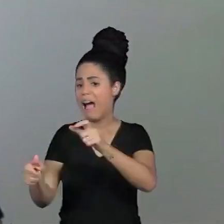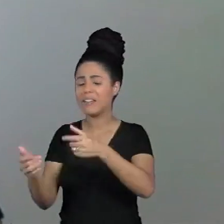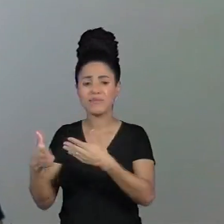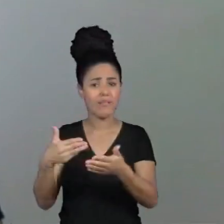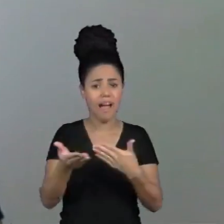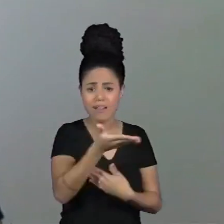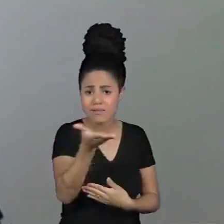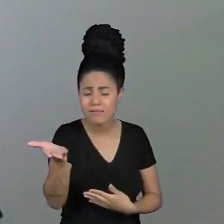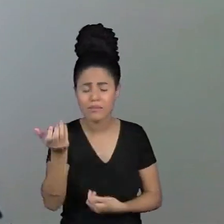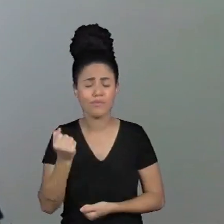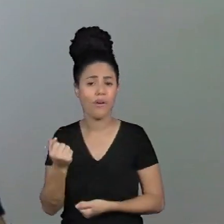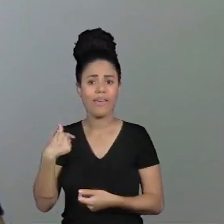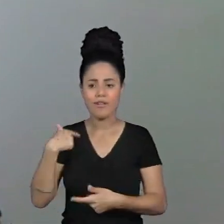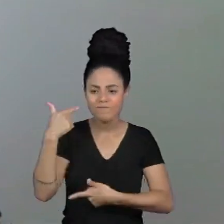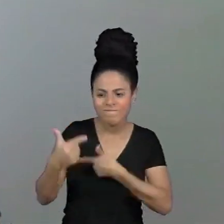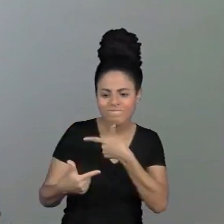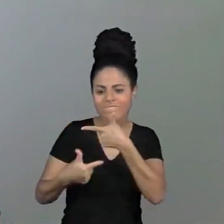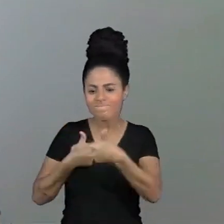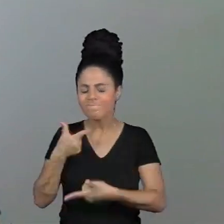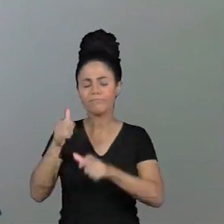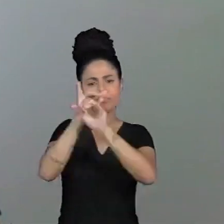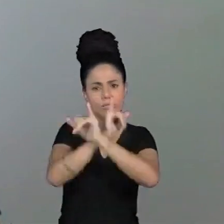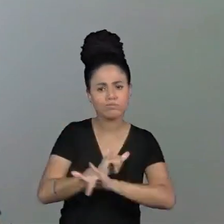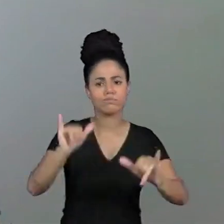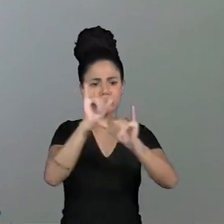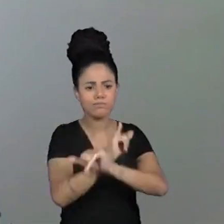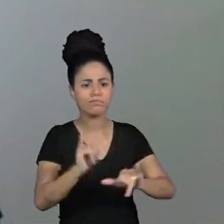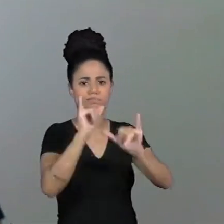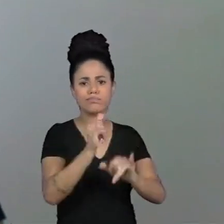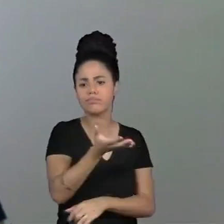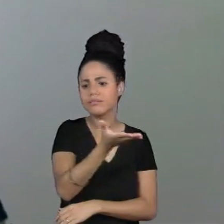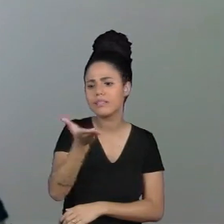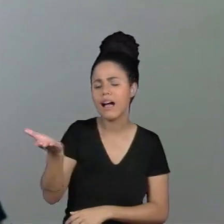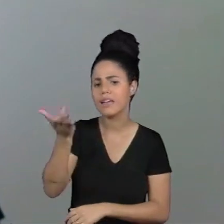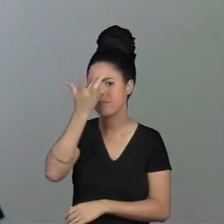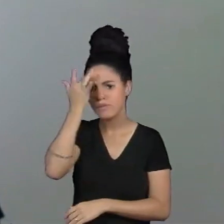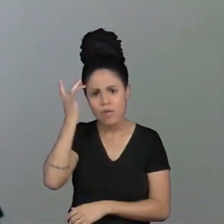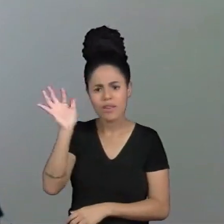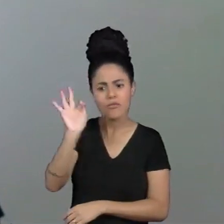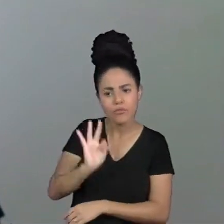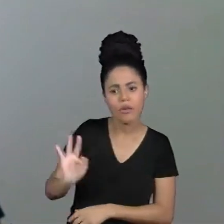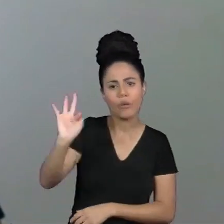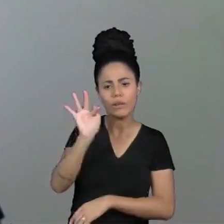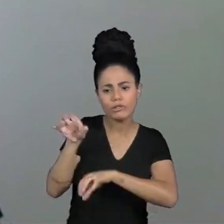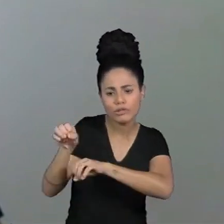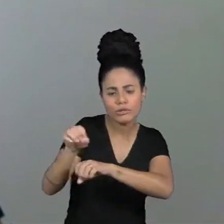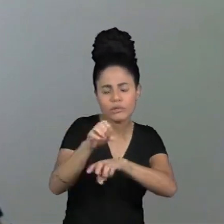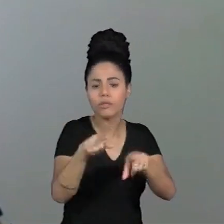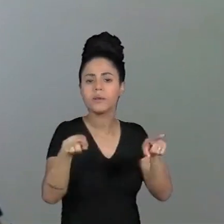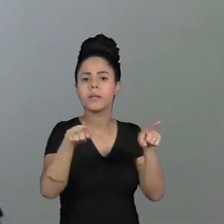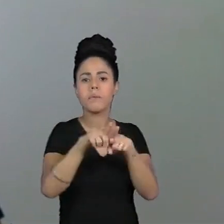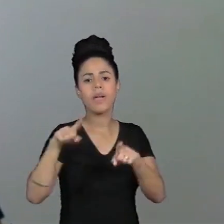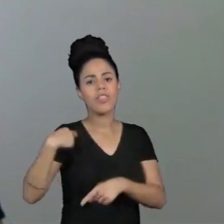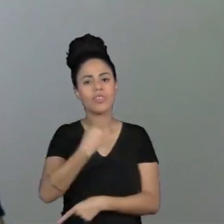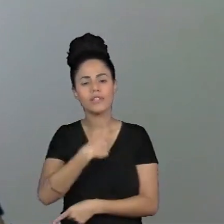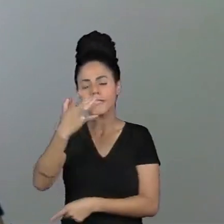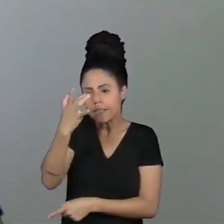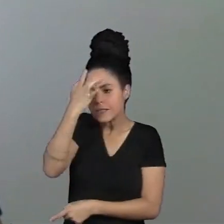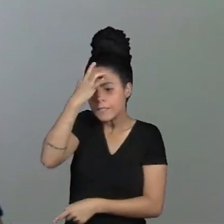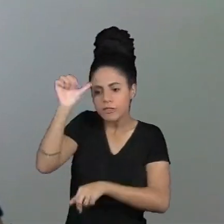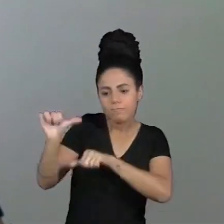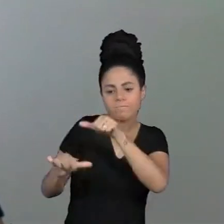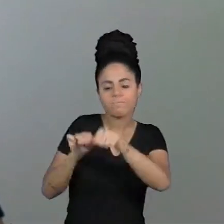eu trabalho muito pra divulgar a conservação da biodiversidade e da conscientização de que precisamos mudar e é